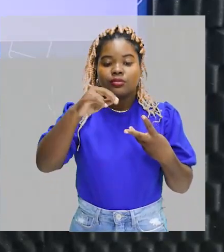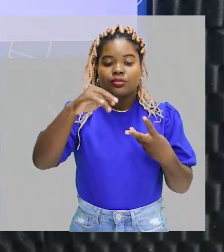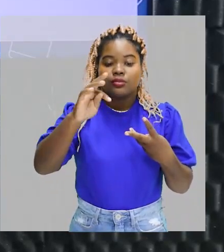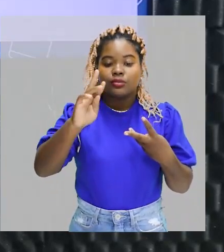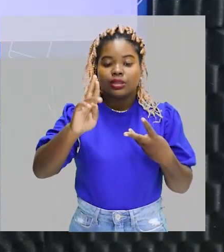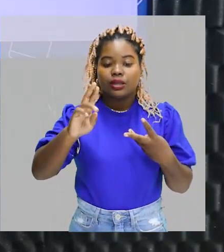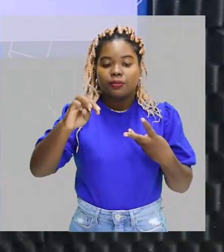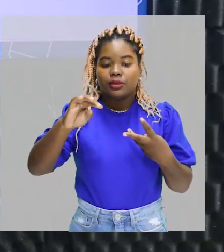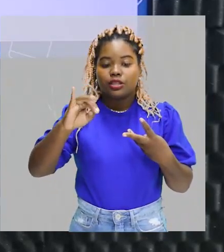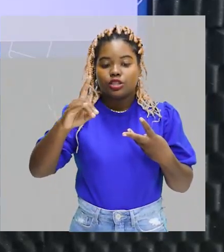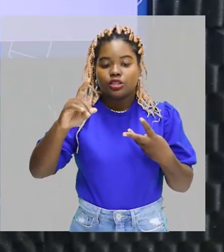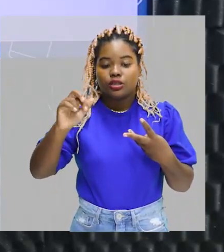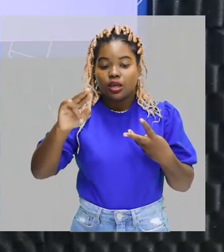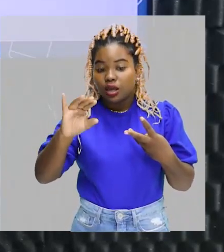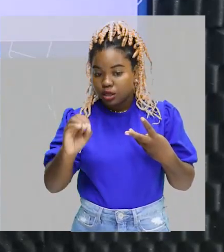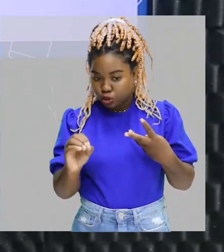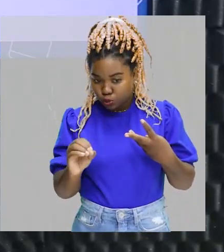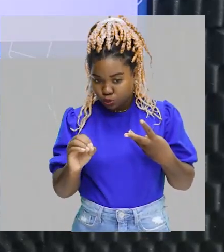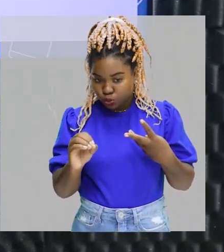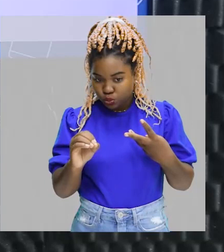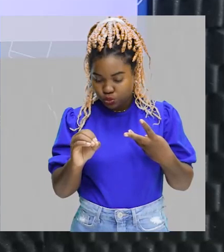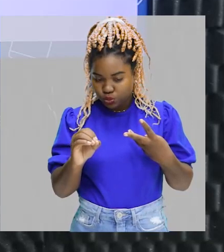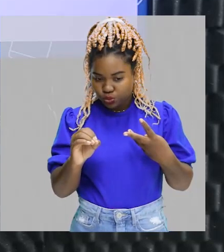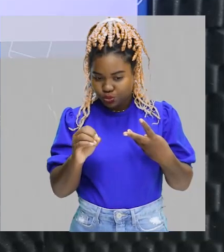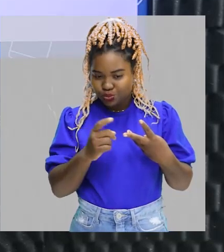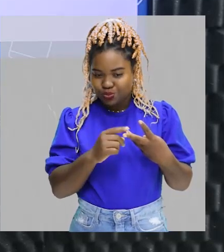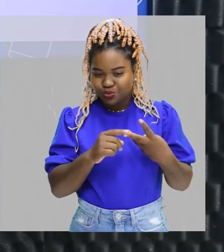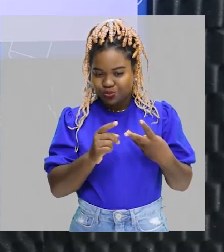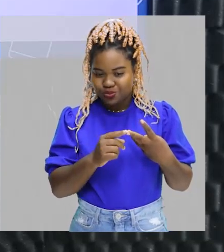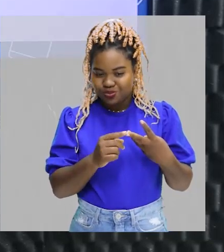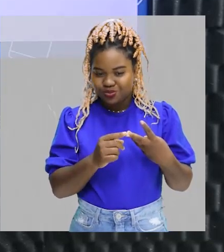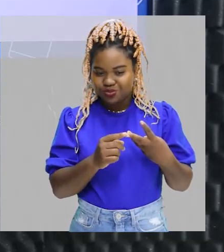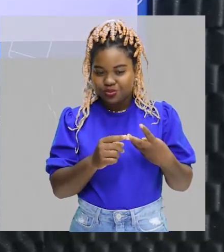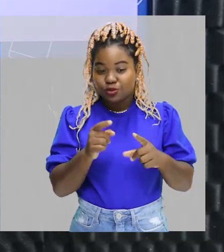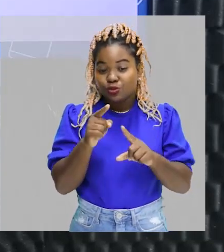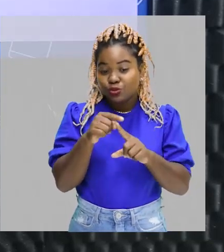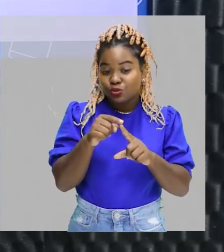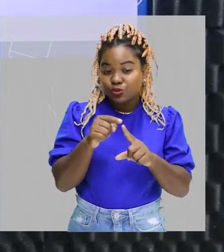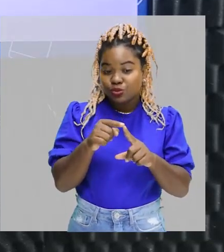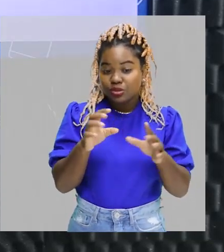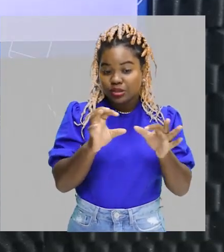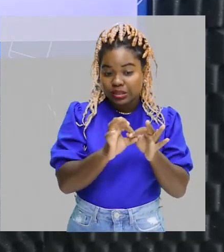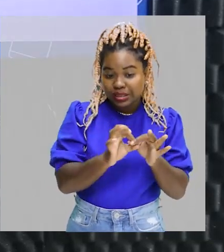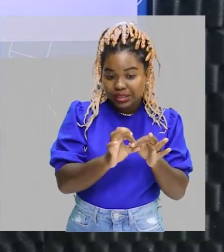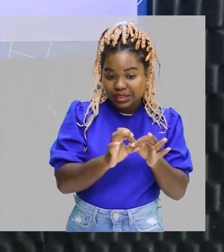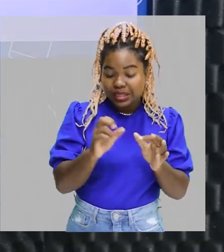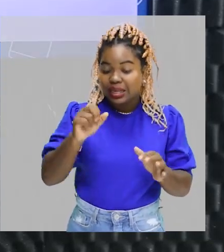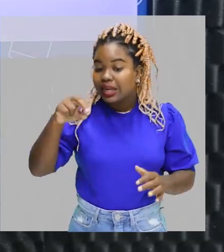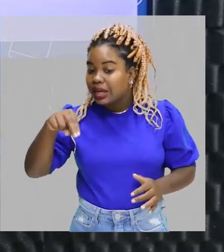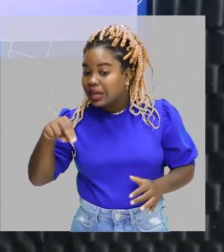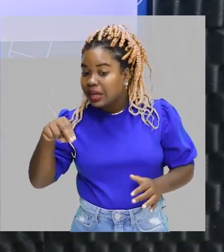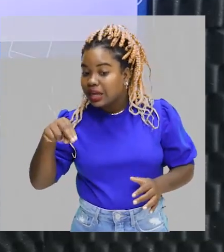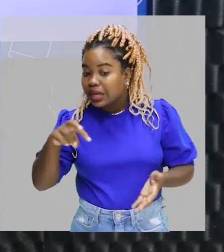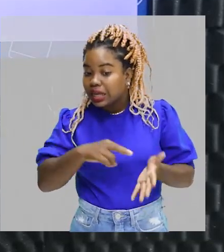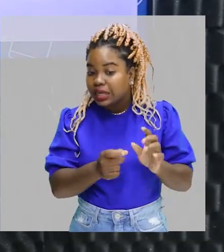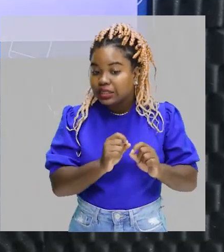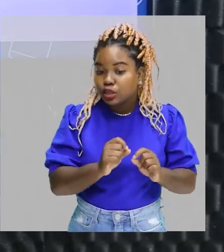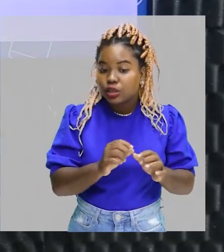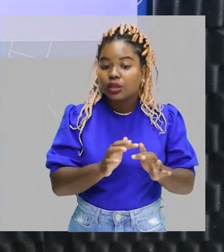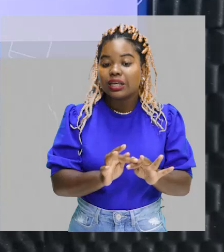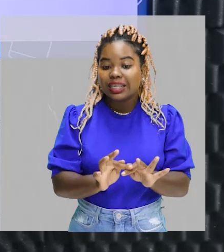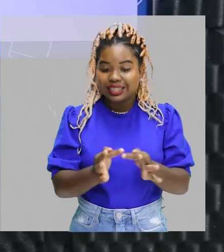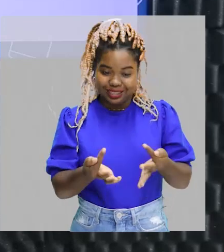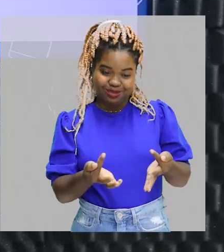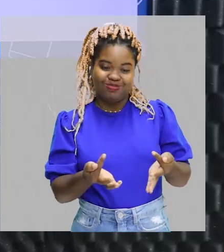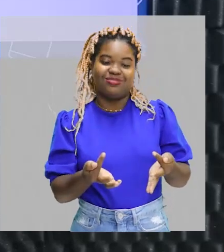a partícula intermediária, an, ela indica o tipo de ligação, an, ligações simples